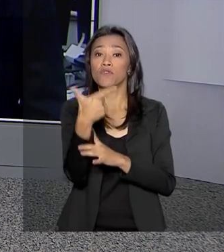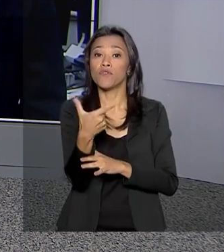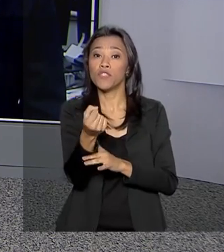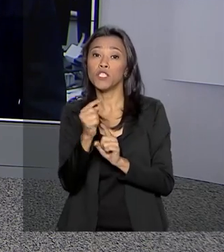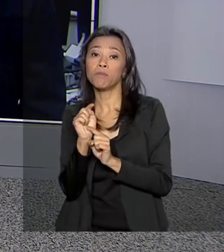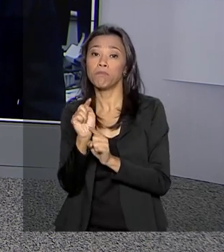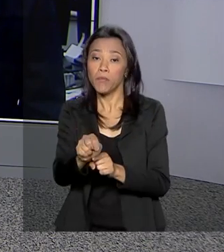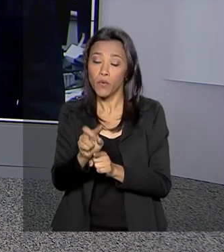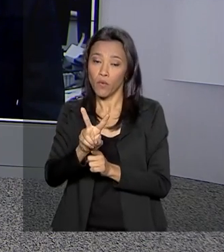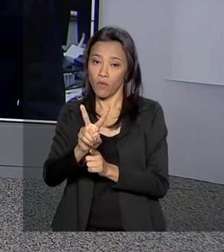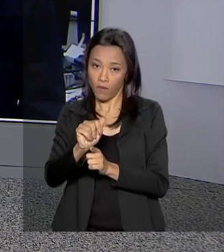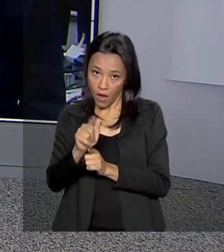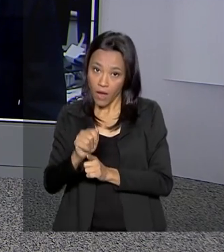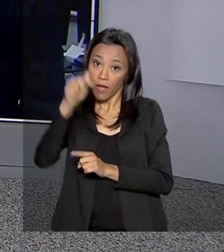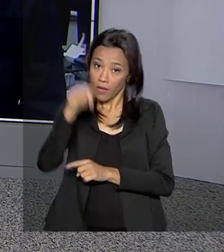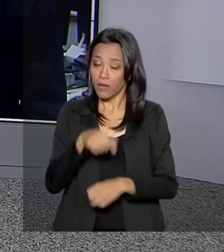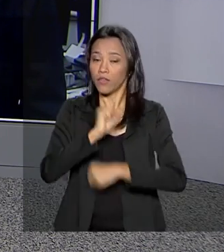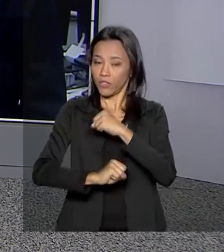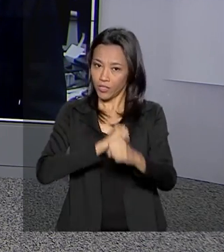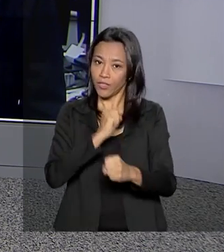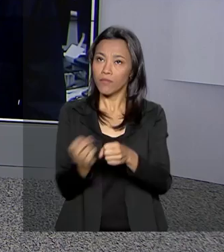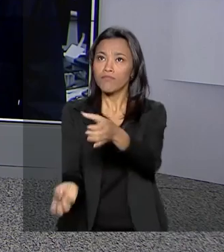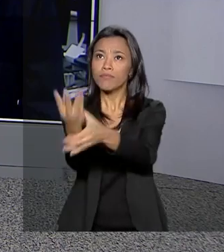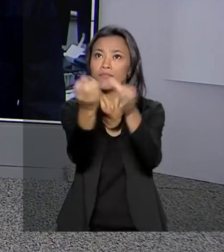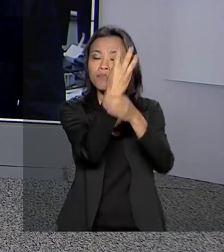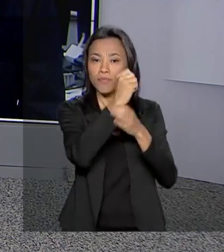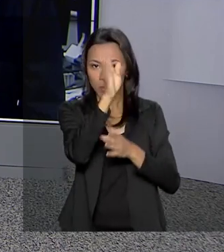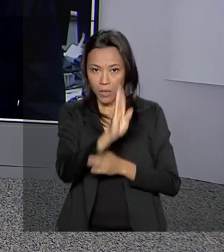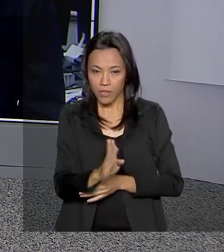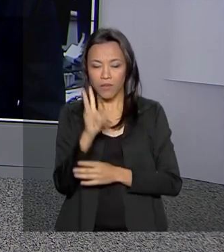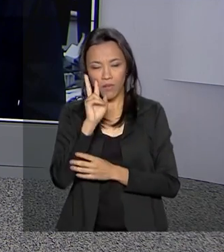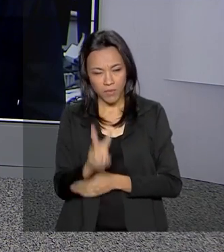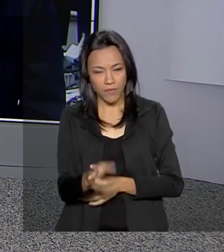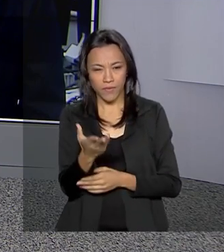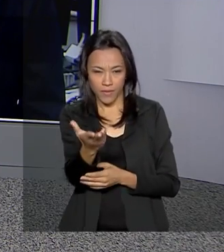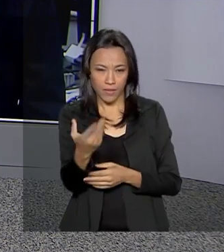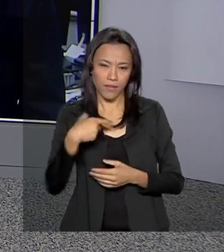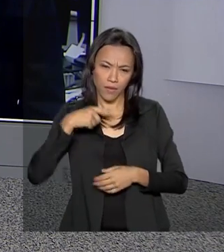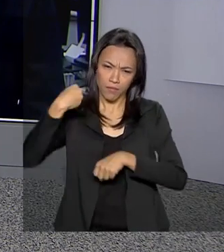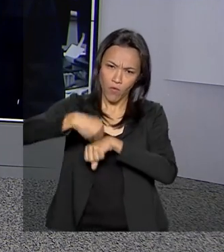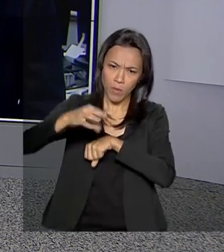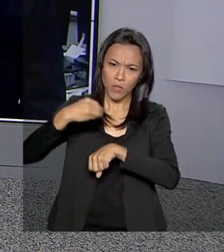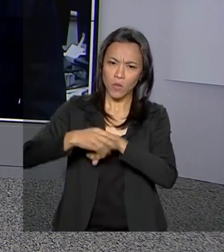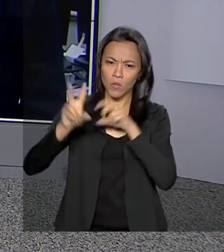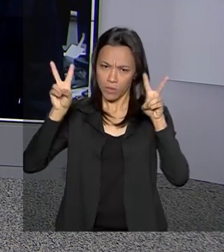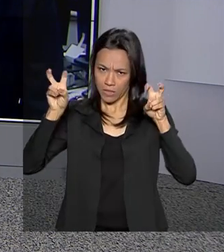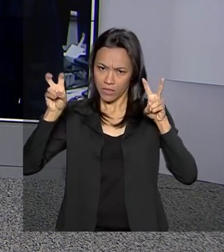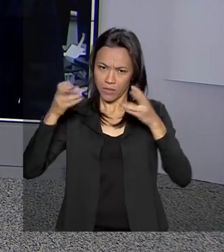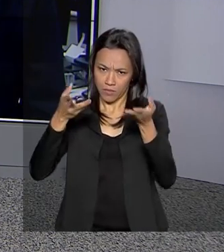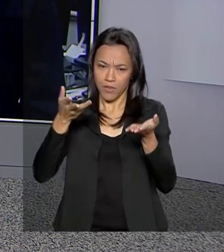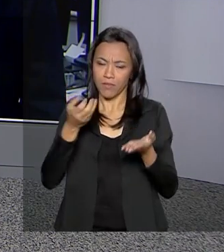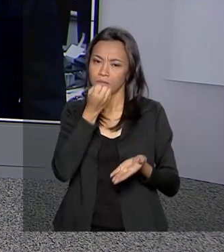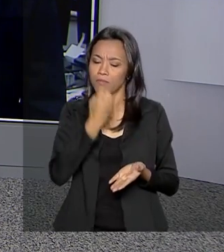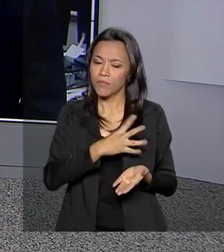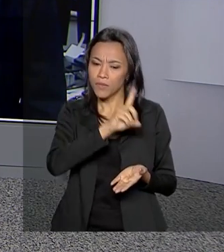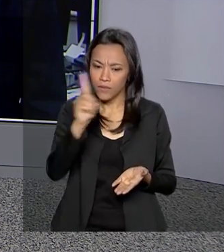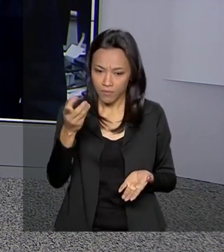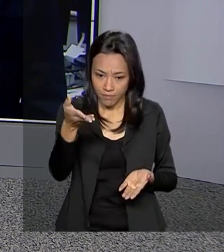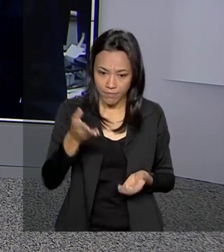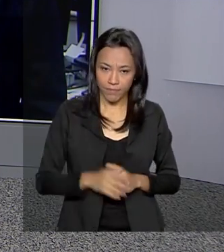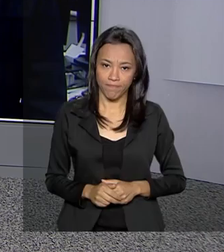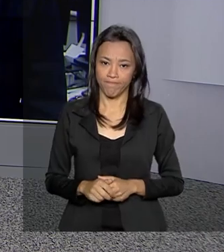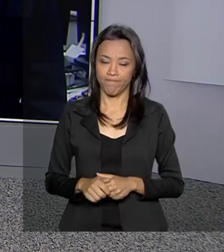vagas no sistema prisional este ano. Vamos, então, até São Paulo conversar com o Ricardo Ferraz, que tem mais informações sobre esse assunto. Olá, Ricardo. Bom dia para você.